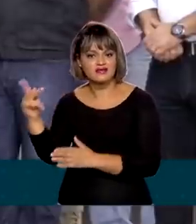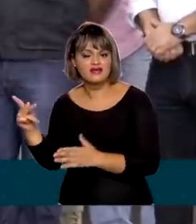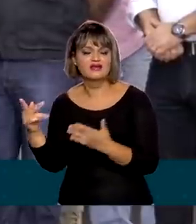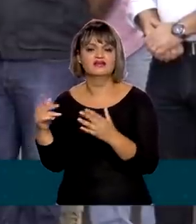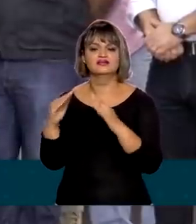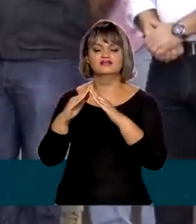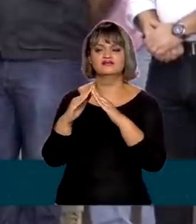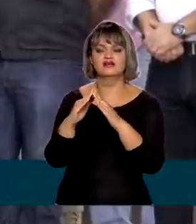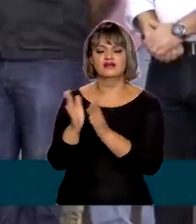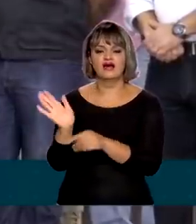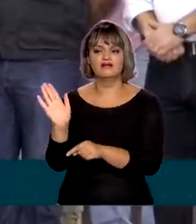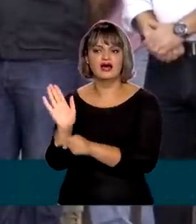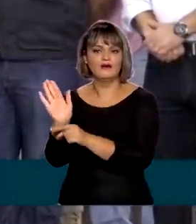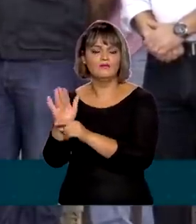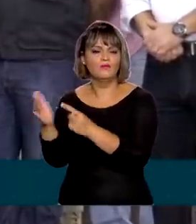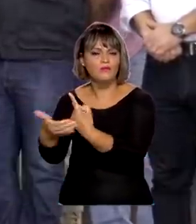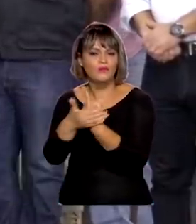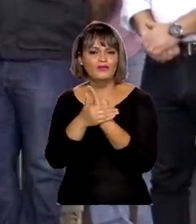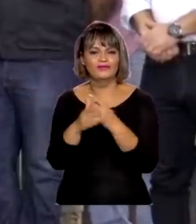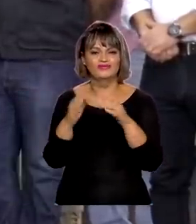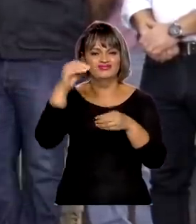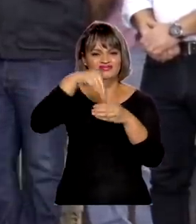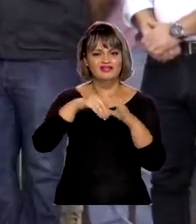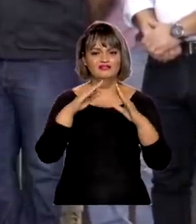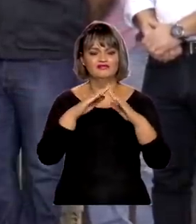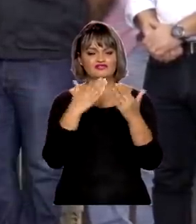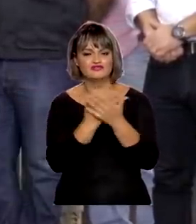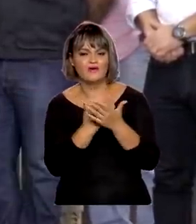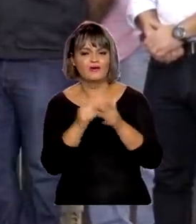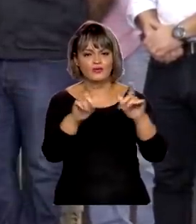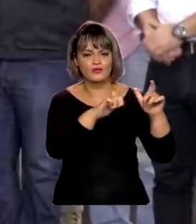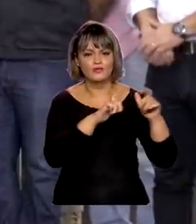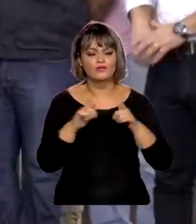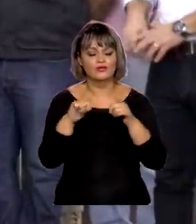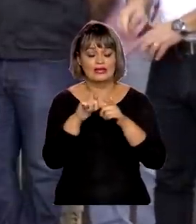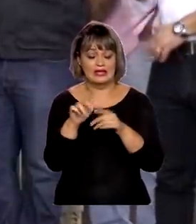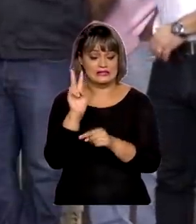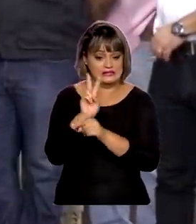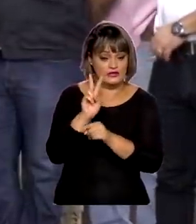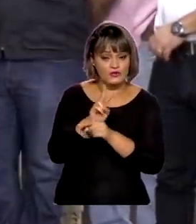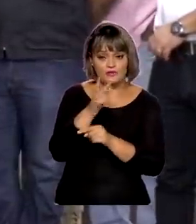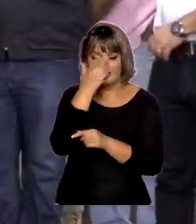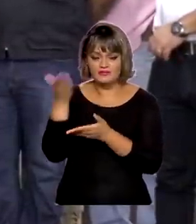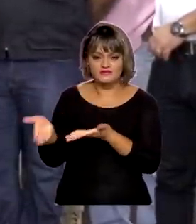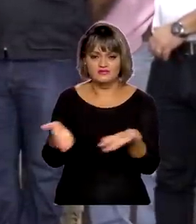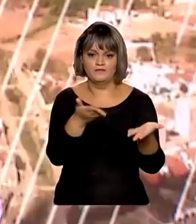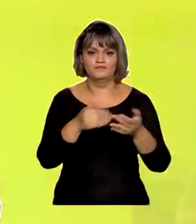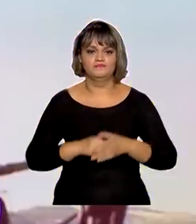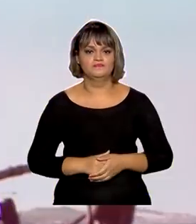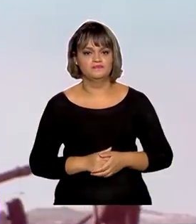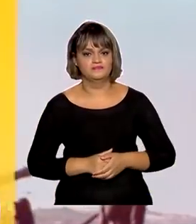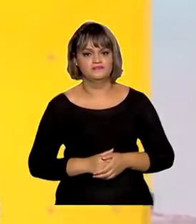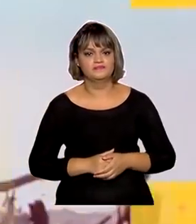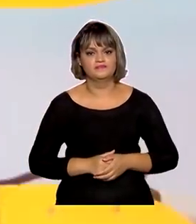em escolas, em galpões, onde os prefeitos agora encontraram locais em segurança para que essas pessoas permaneçam.